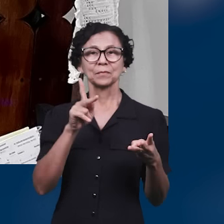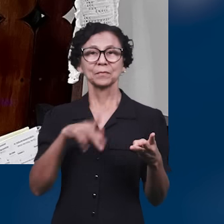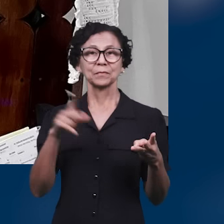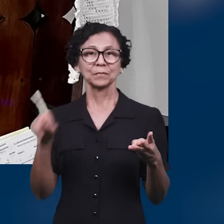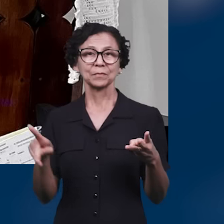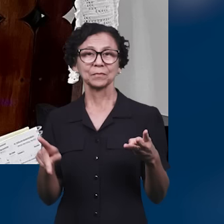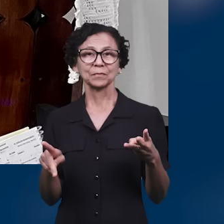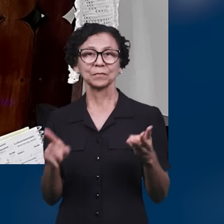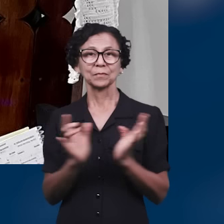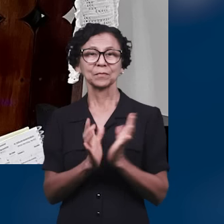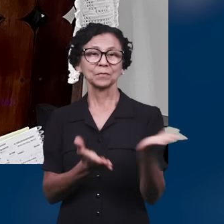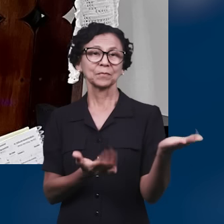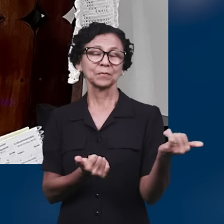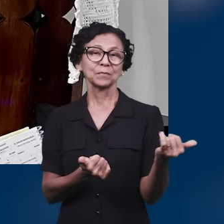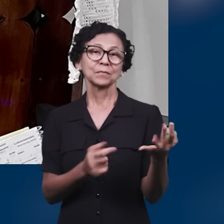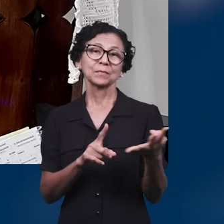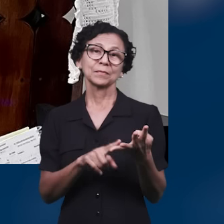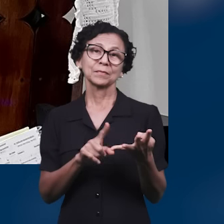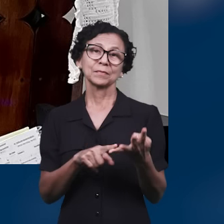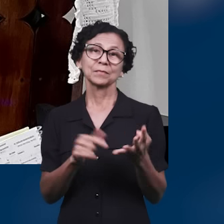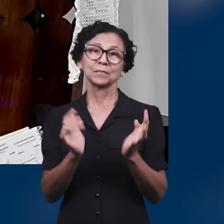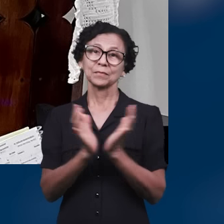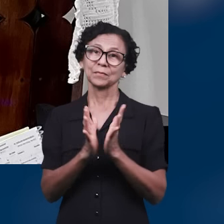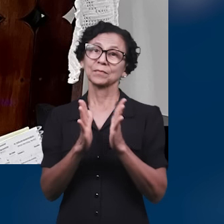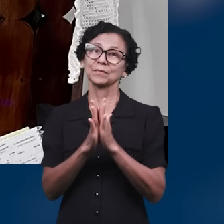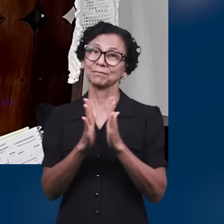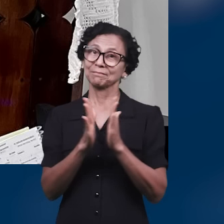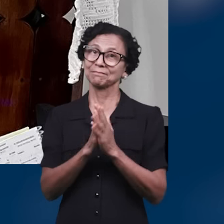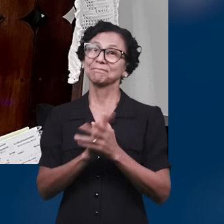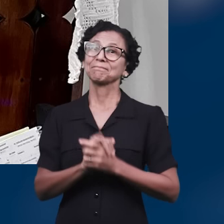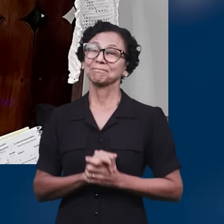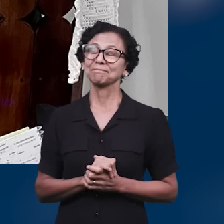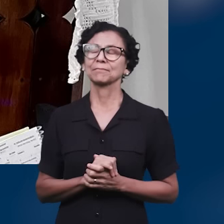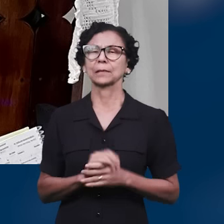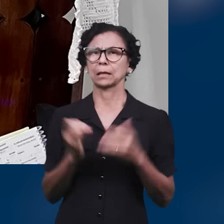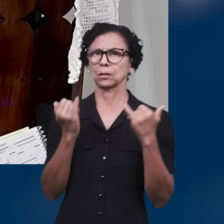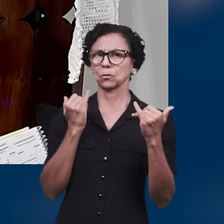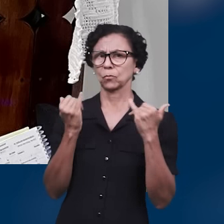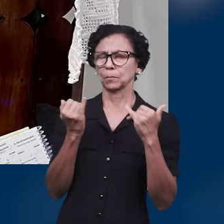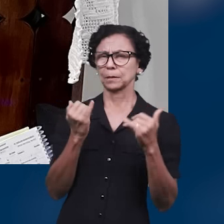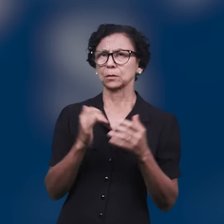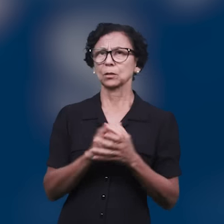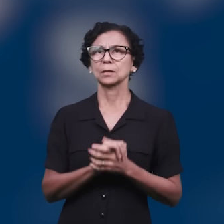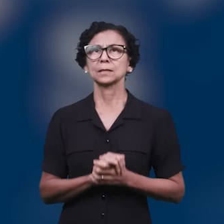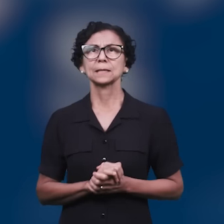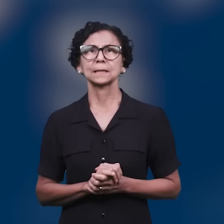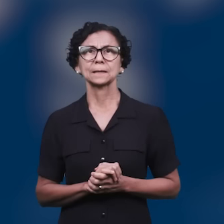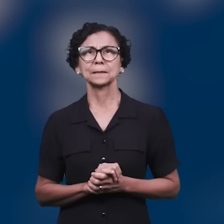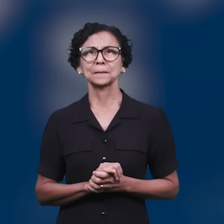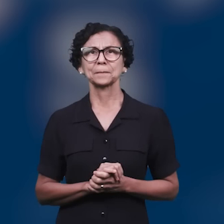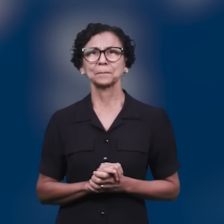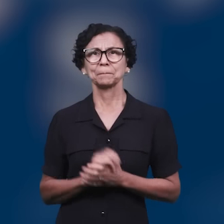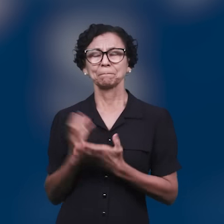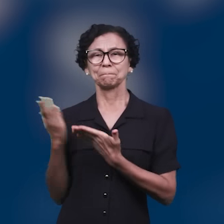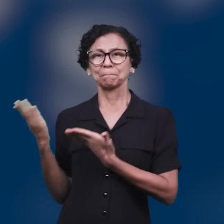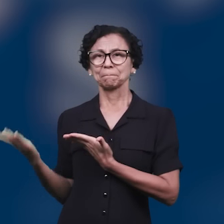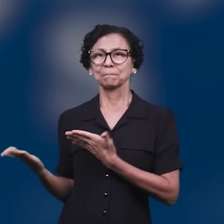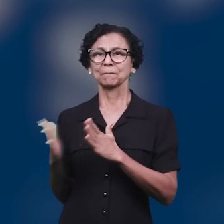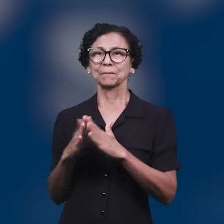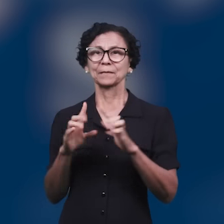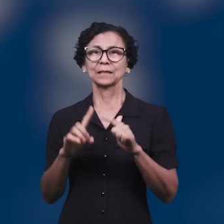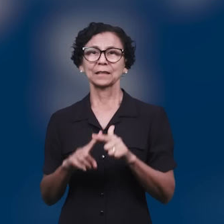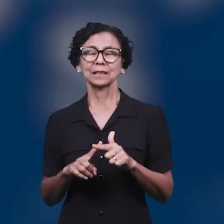jovens, e uma delas também foi chamada para o grupo de interseção. Encerrando as informações de levantamentos, a ICM Vila Independência